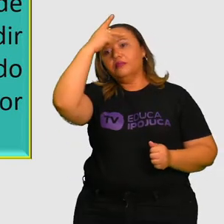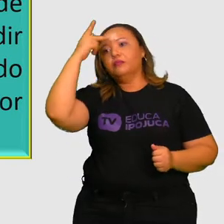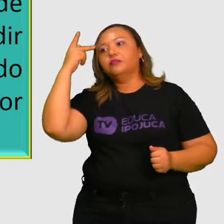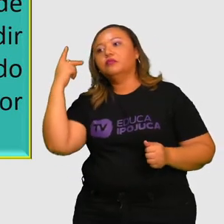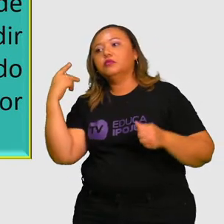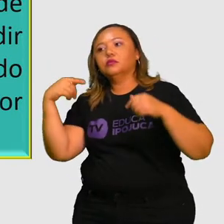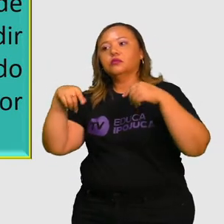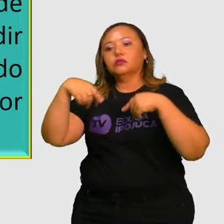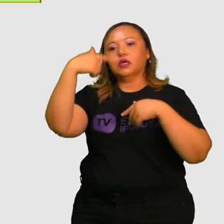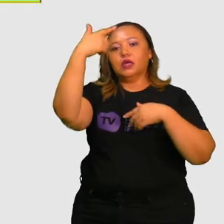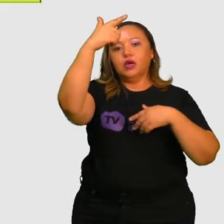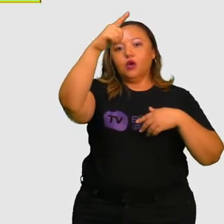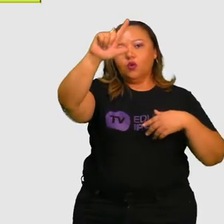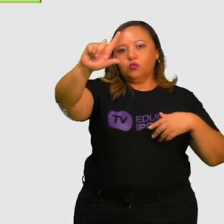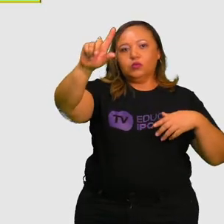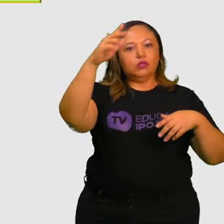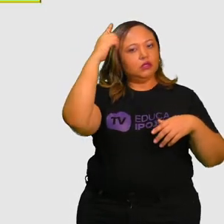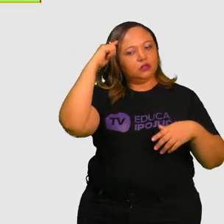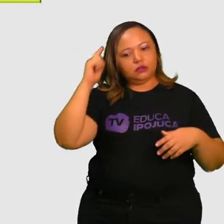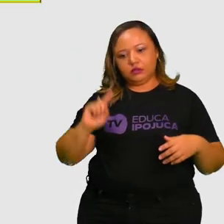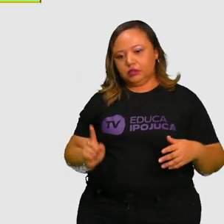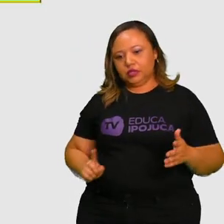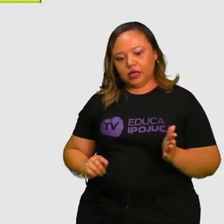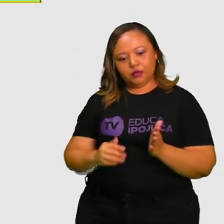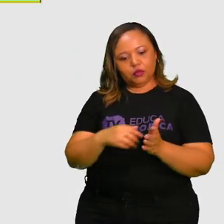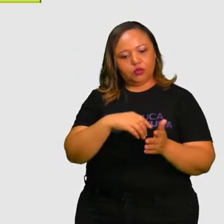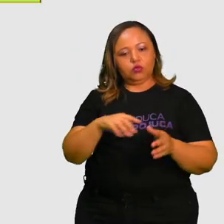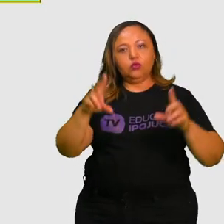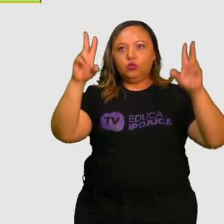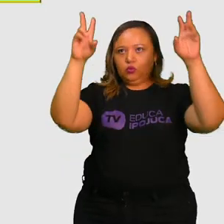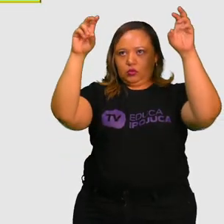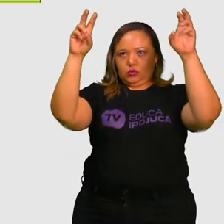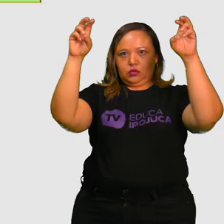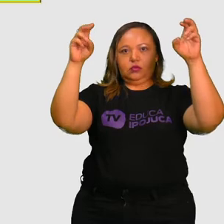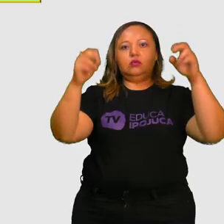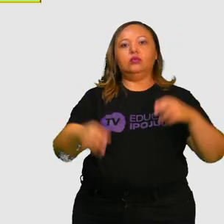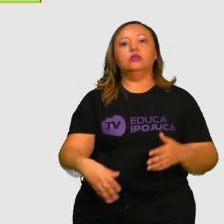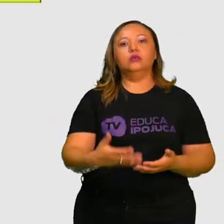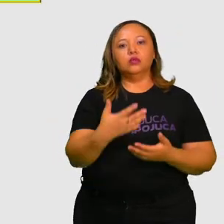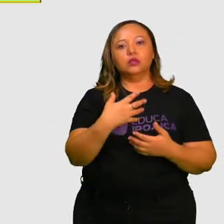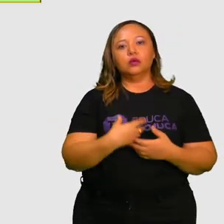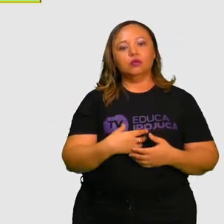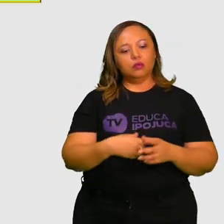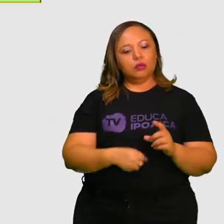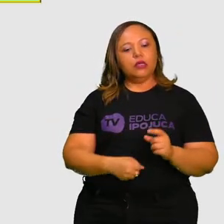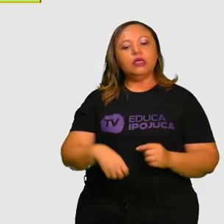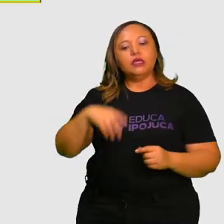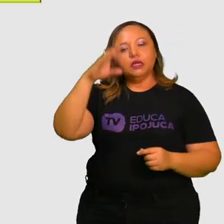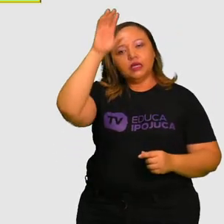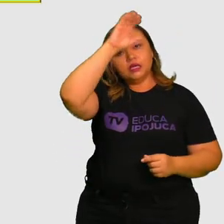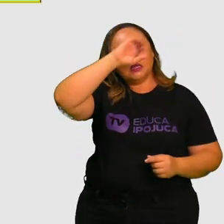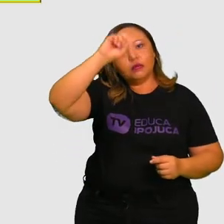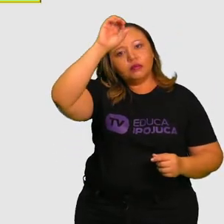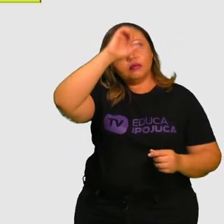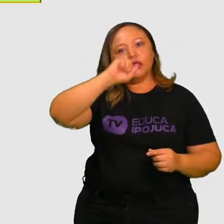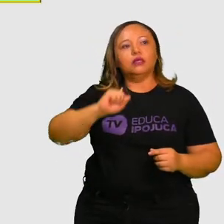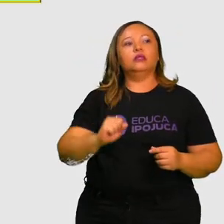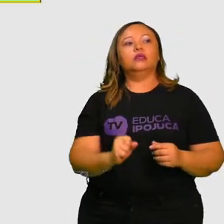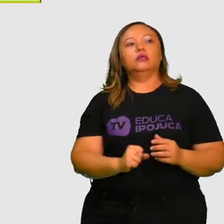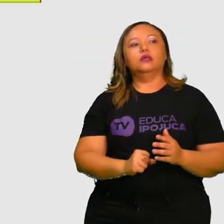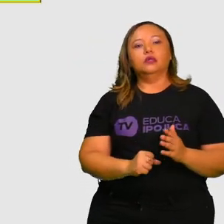informações de valor indiscutível. O gênero em estudo chama-se texto de divulgação